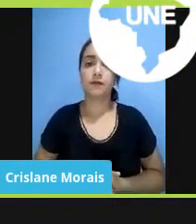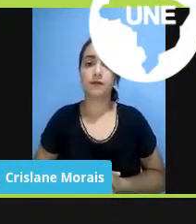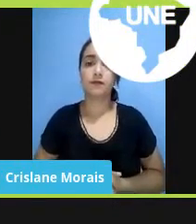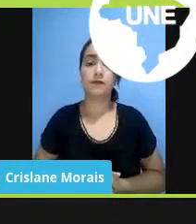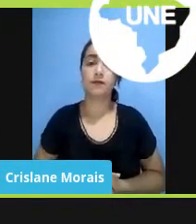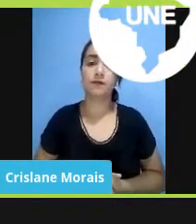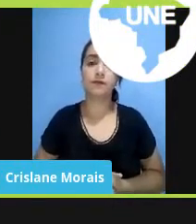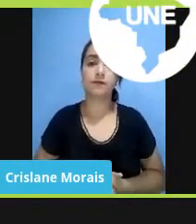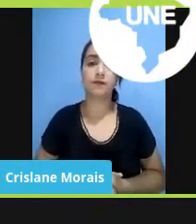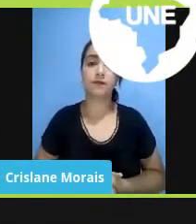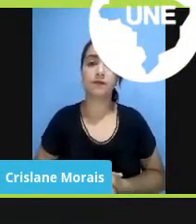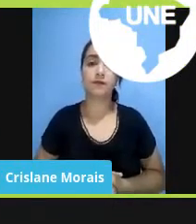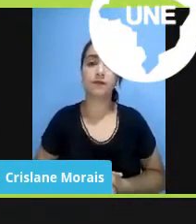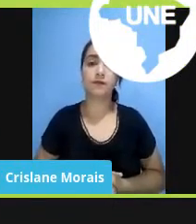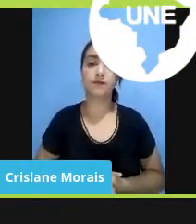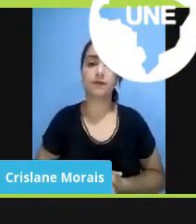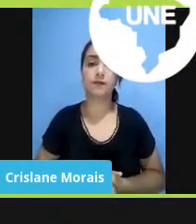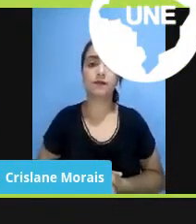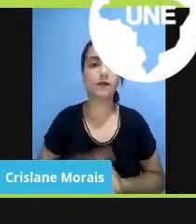Opa, está me ouvindo?